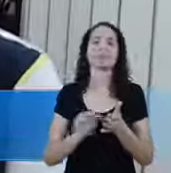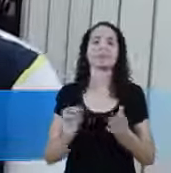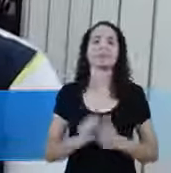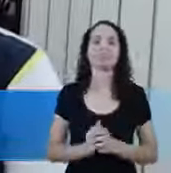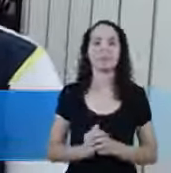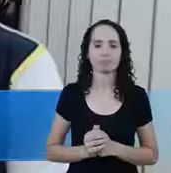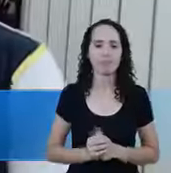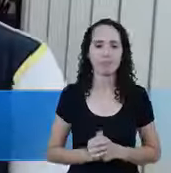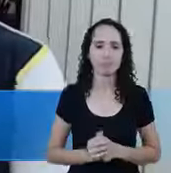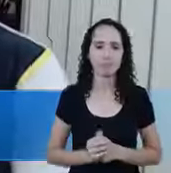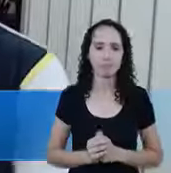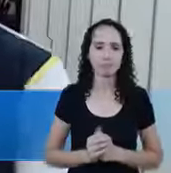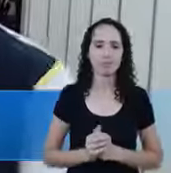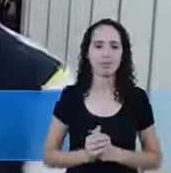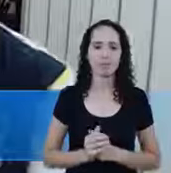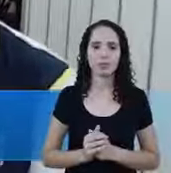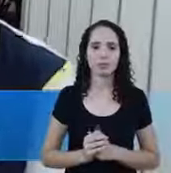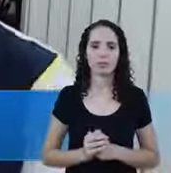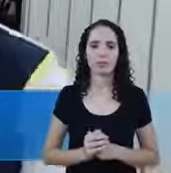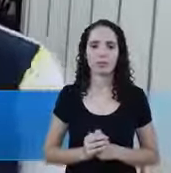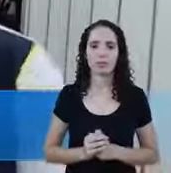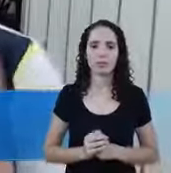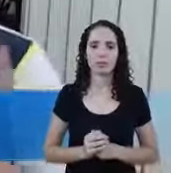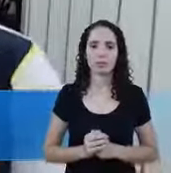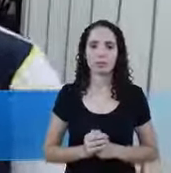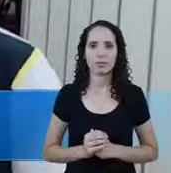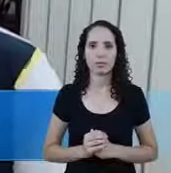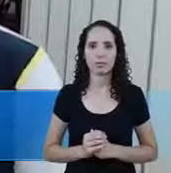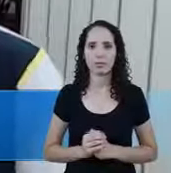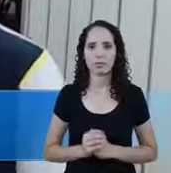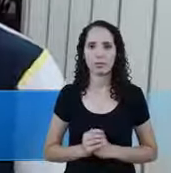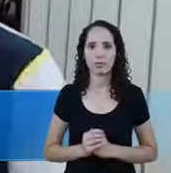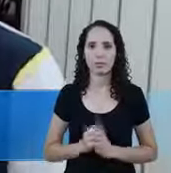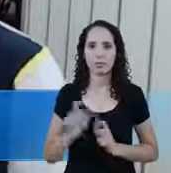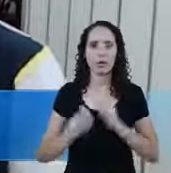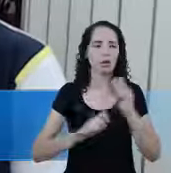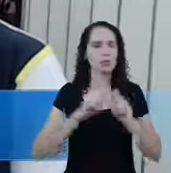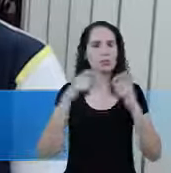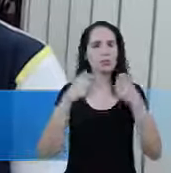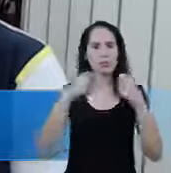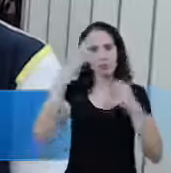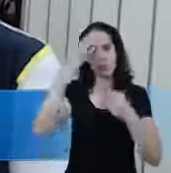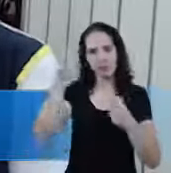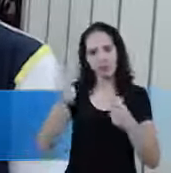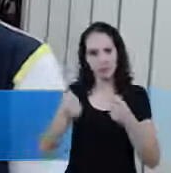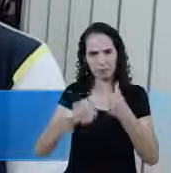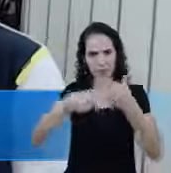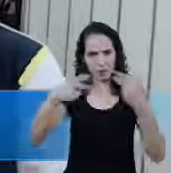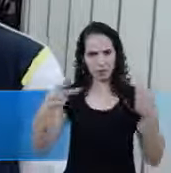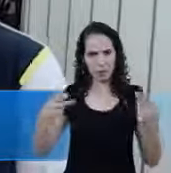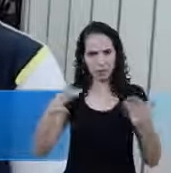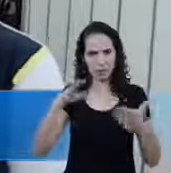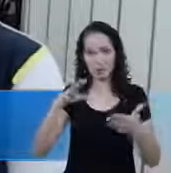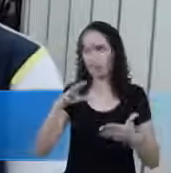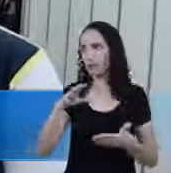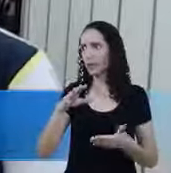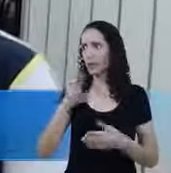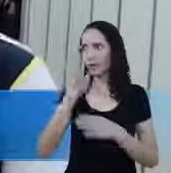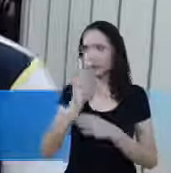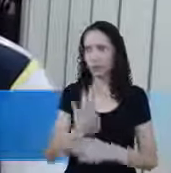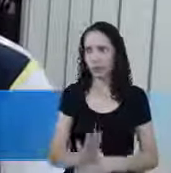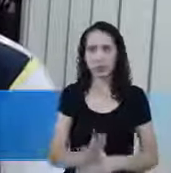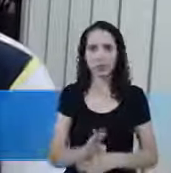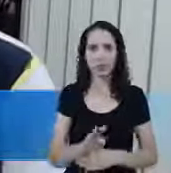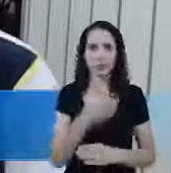Ok Muito bem Vamos lá O que mais que a gente precisa saber sobre essa situação? Ou nós já falamos quase